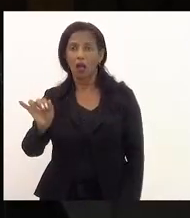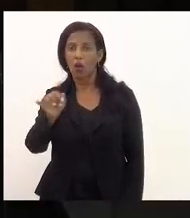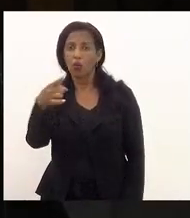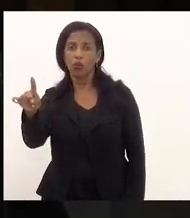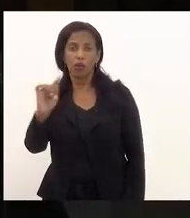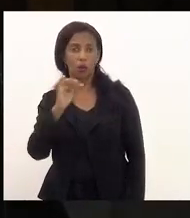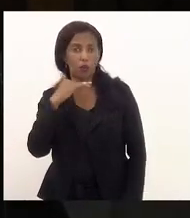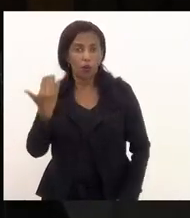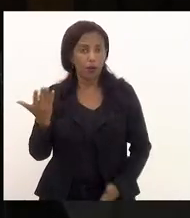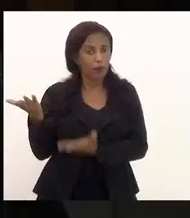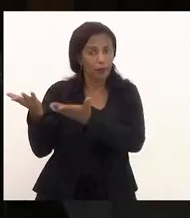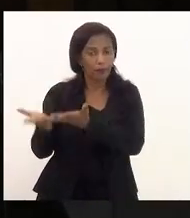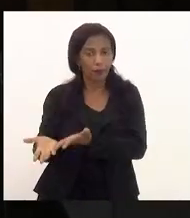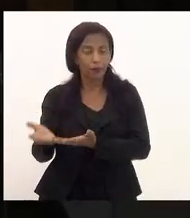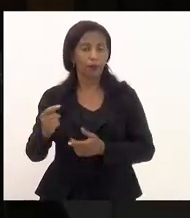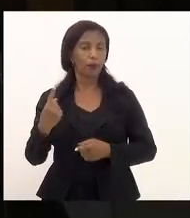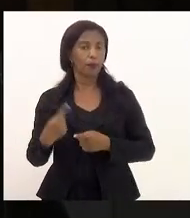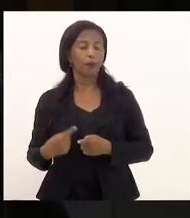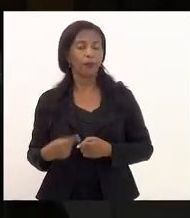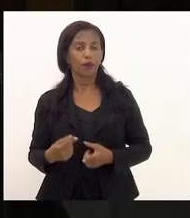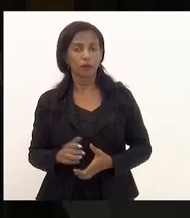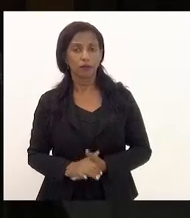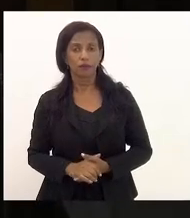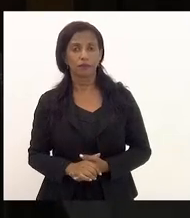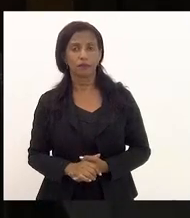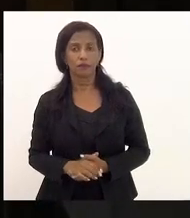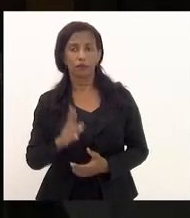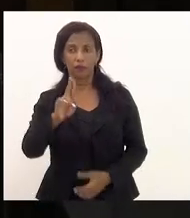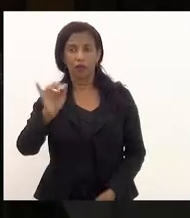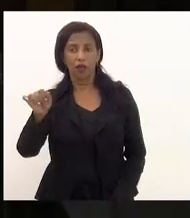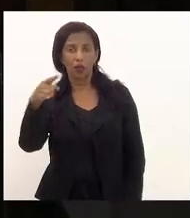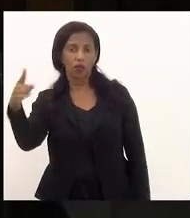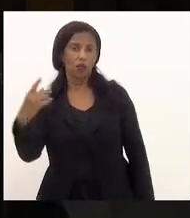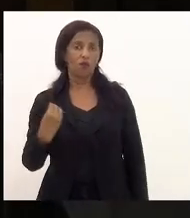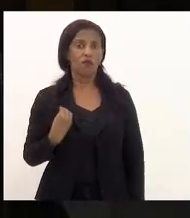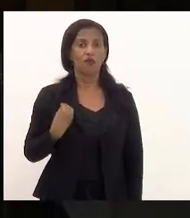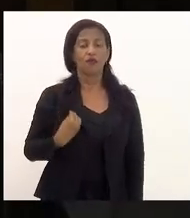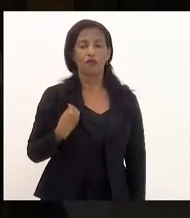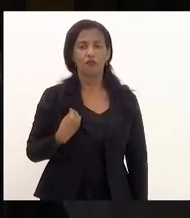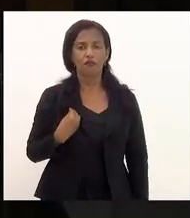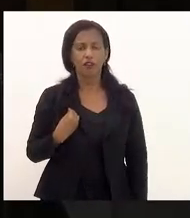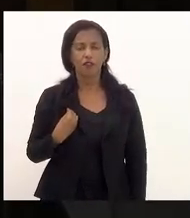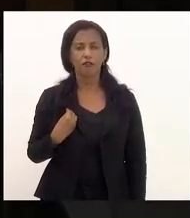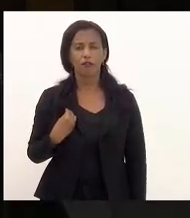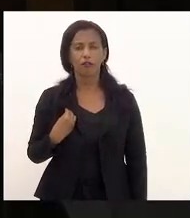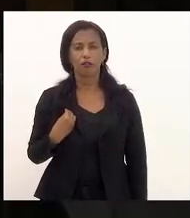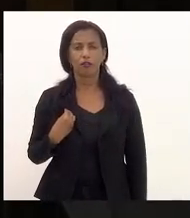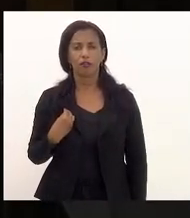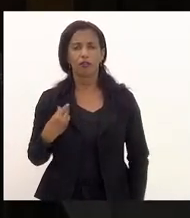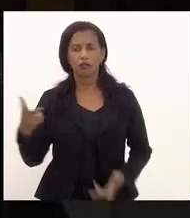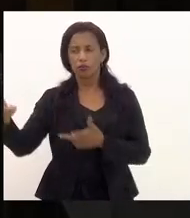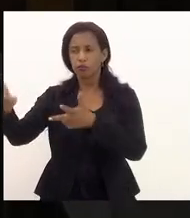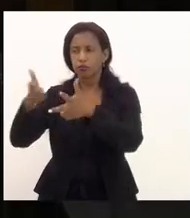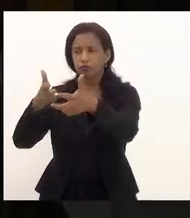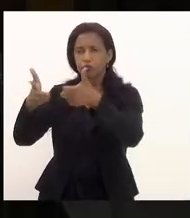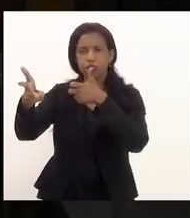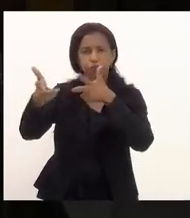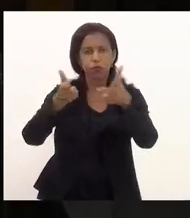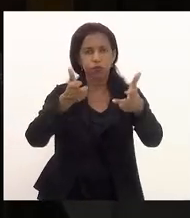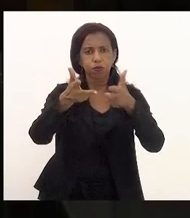morreu, porque a União vive de expropriar os seus recursos